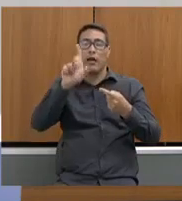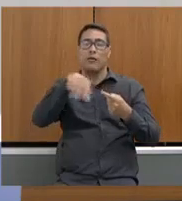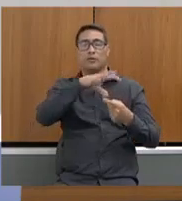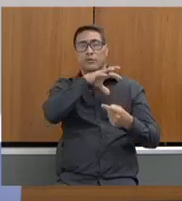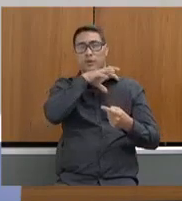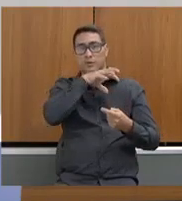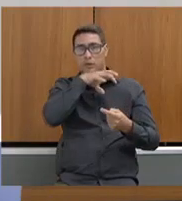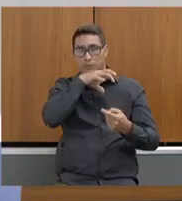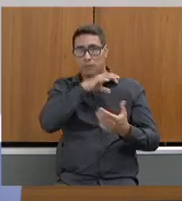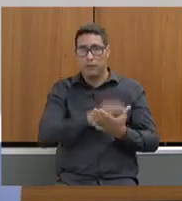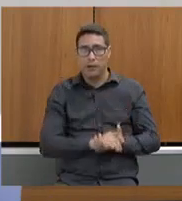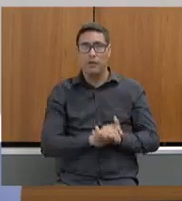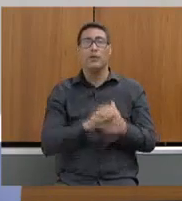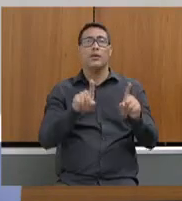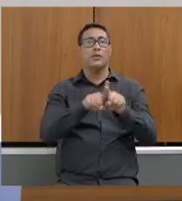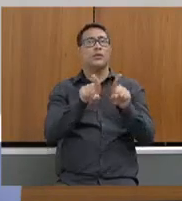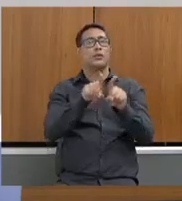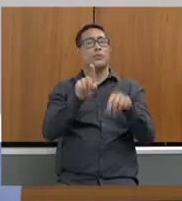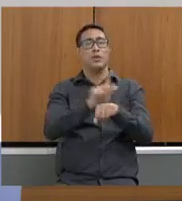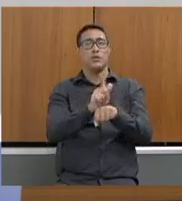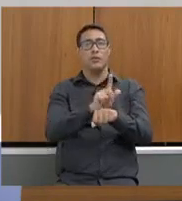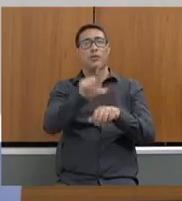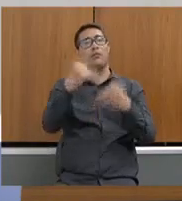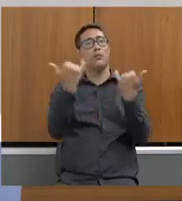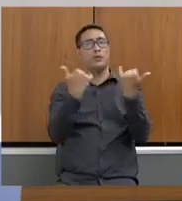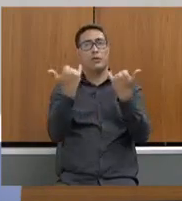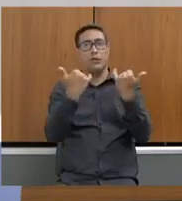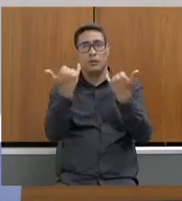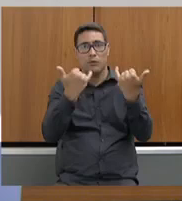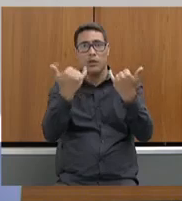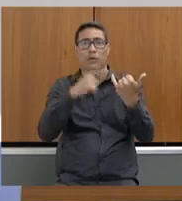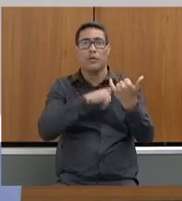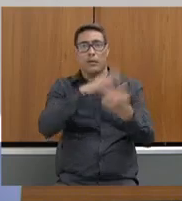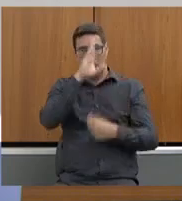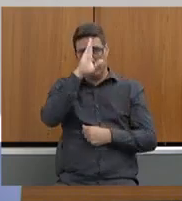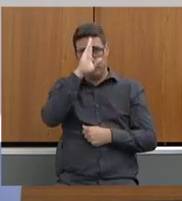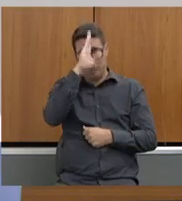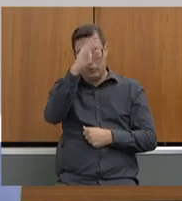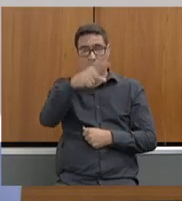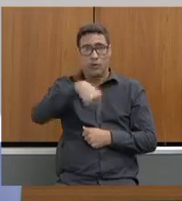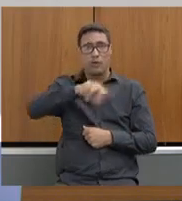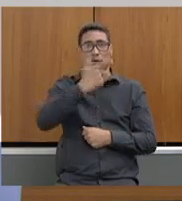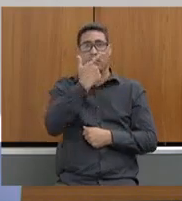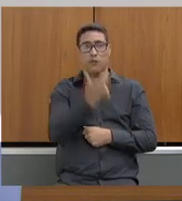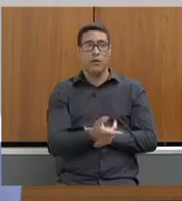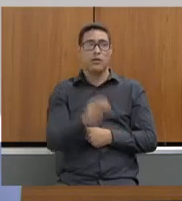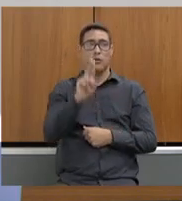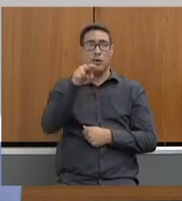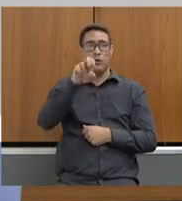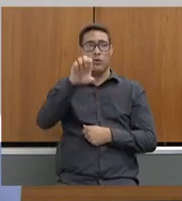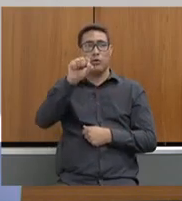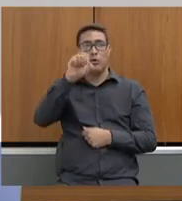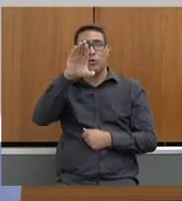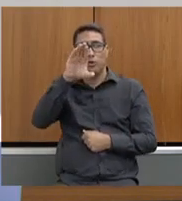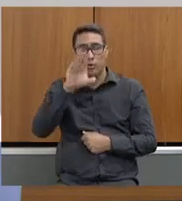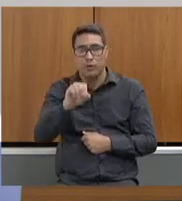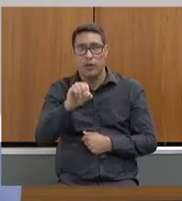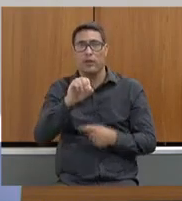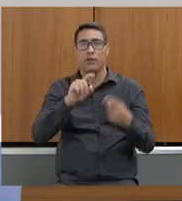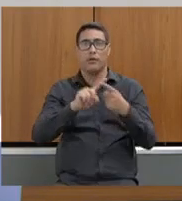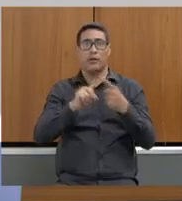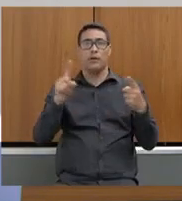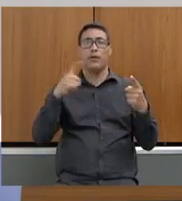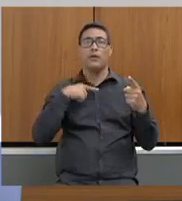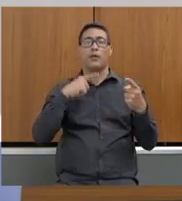trabalho de gestão da informação, para que a gente possa definir as prioridades de ação em fauna doméstica. Lançamos um cadastro